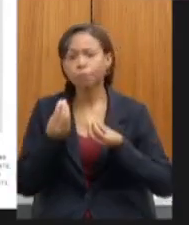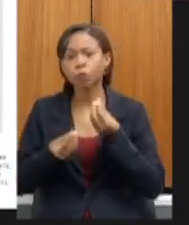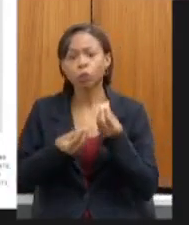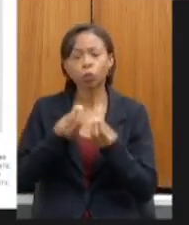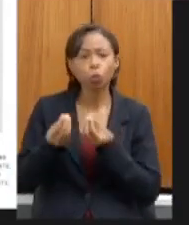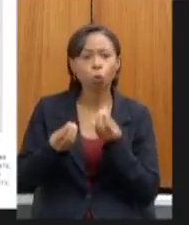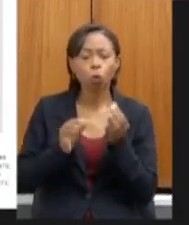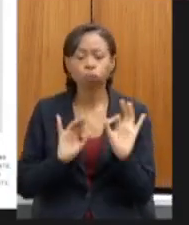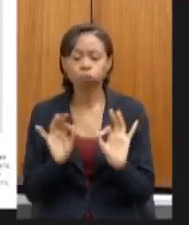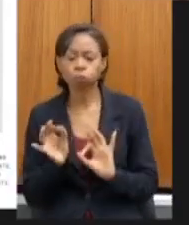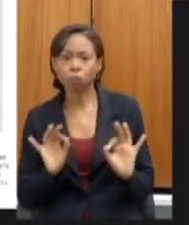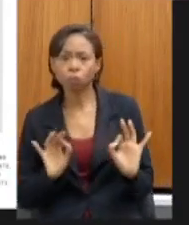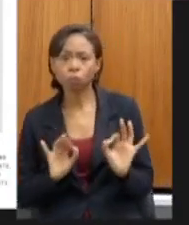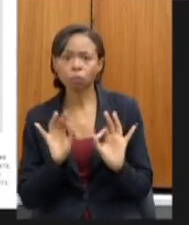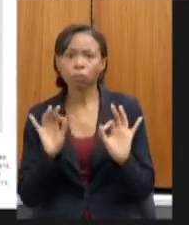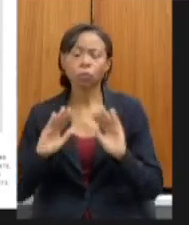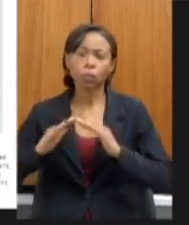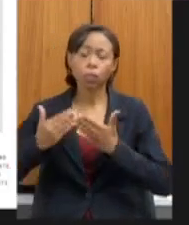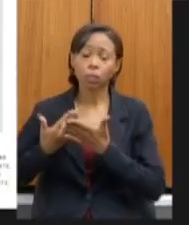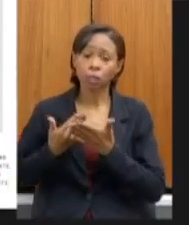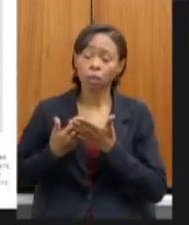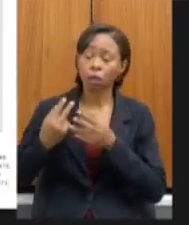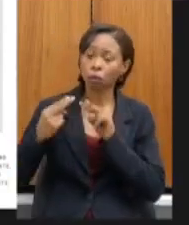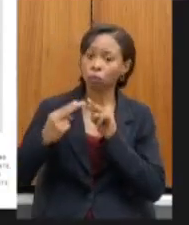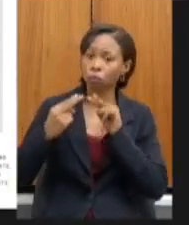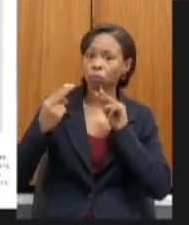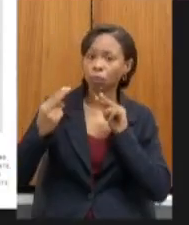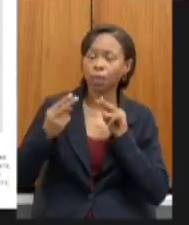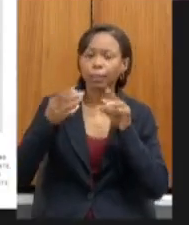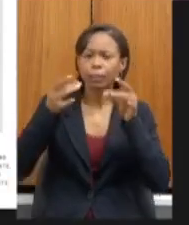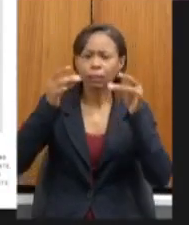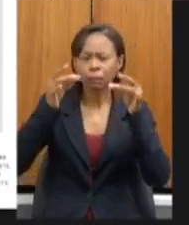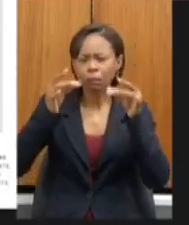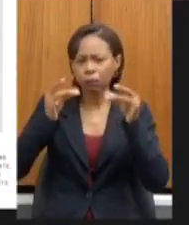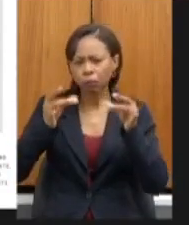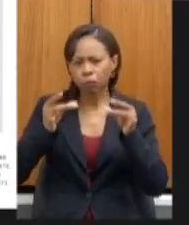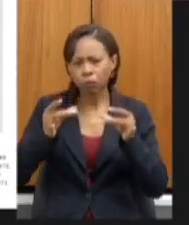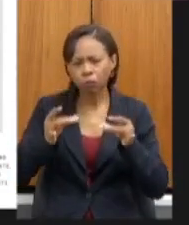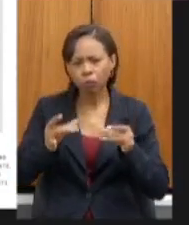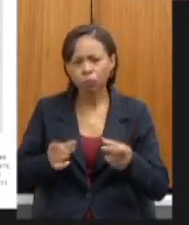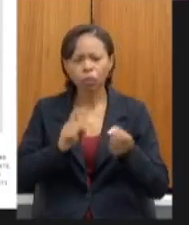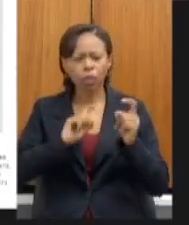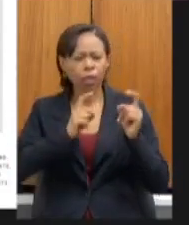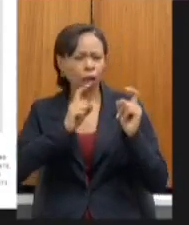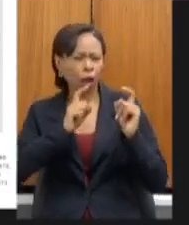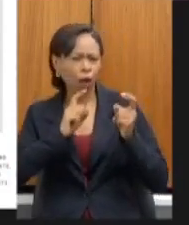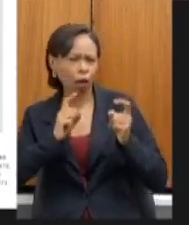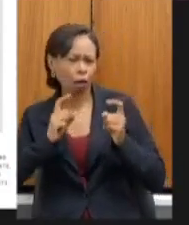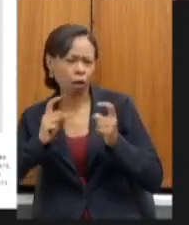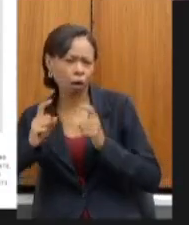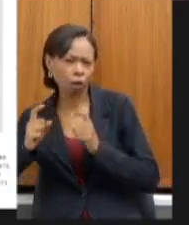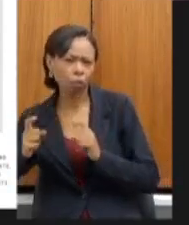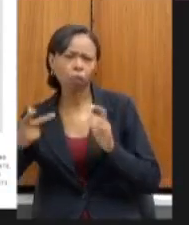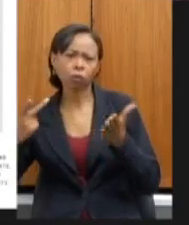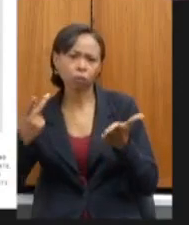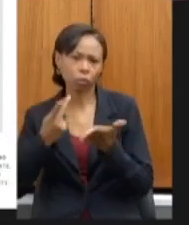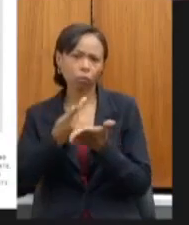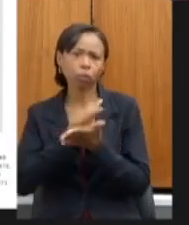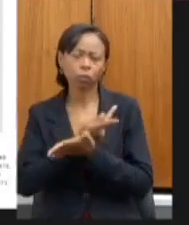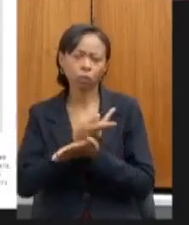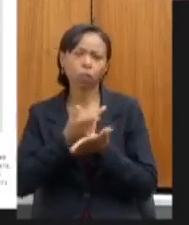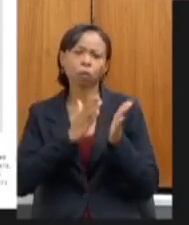construído, trazendo, inclusive, detalhamento de todas as reuniões que aconteceram com